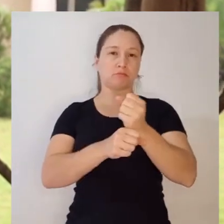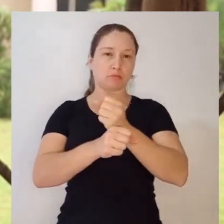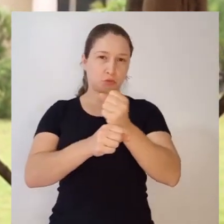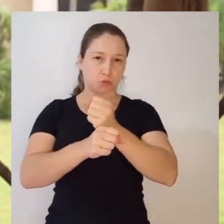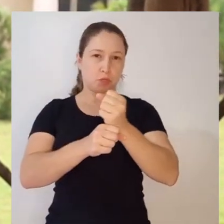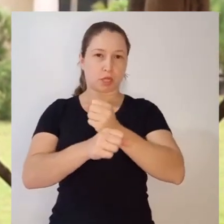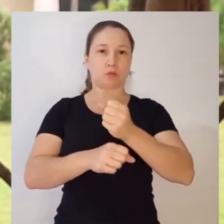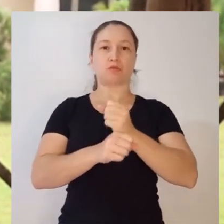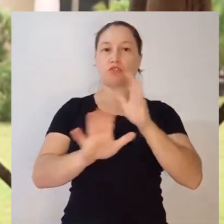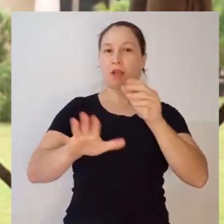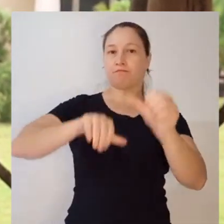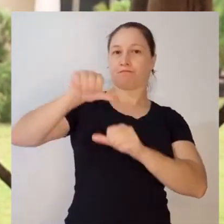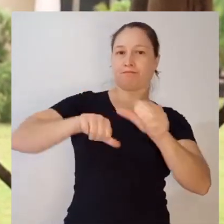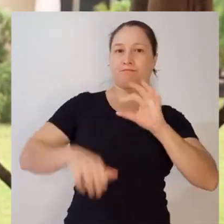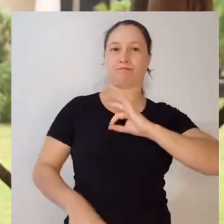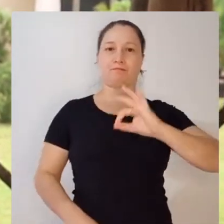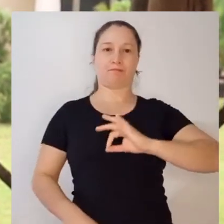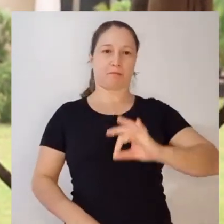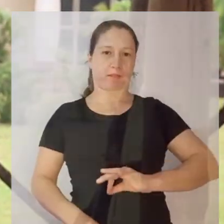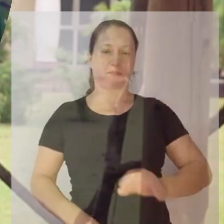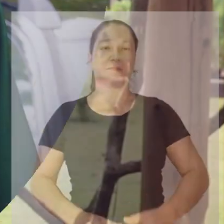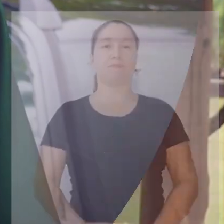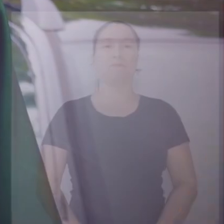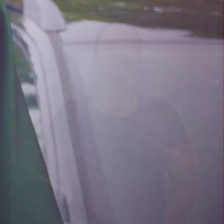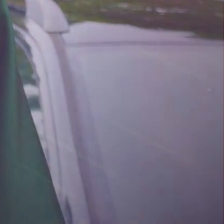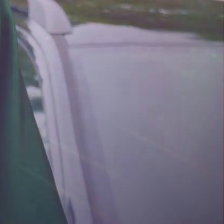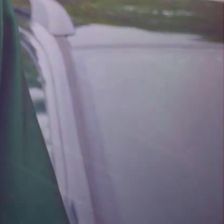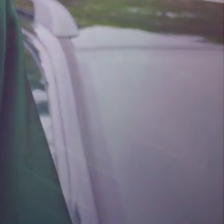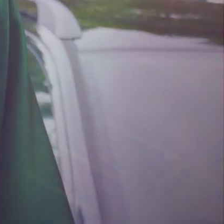anos e alguns meses de ordenação presbiteral.